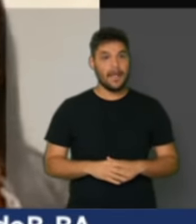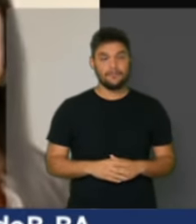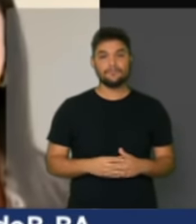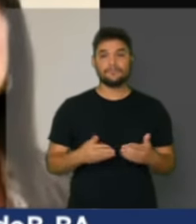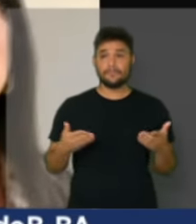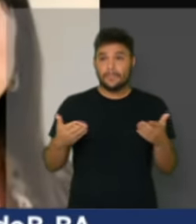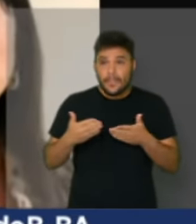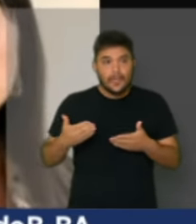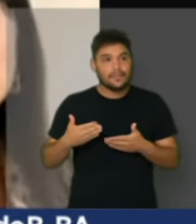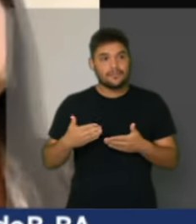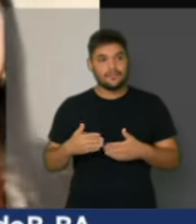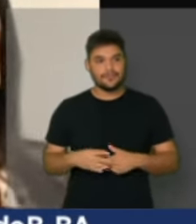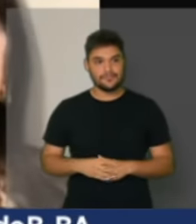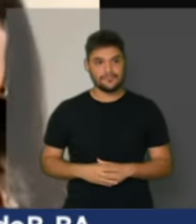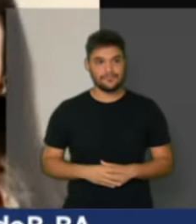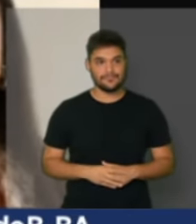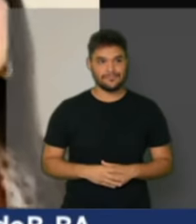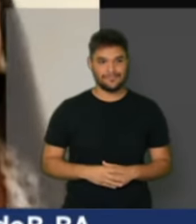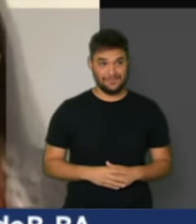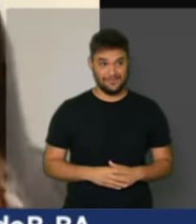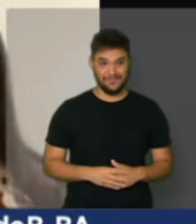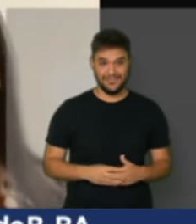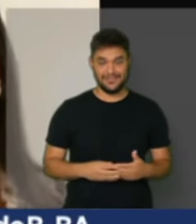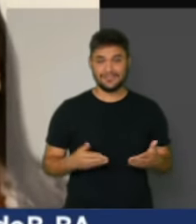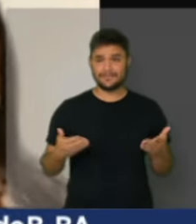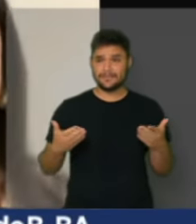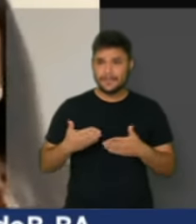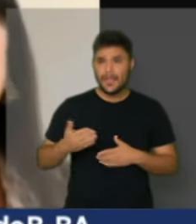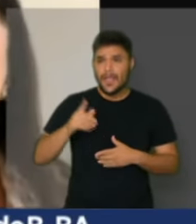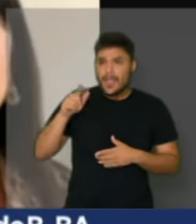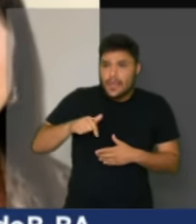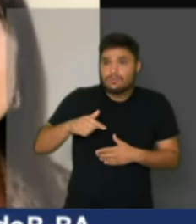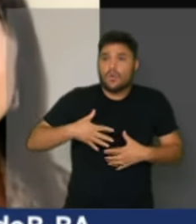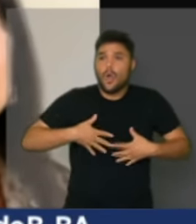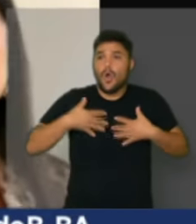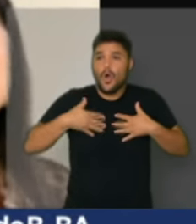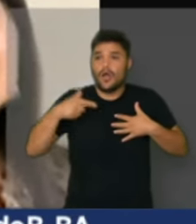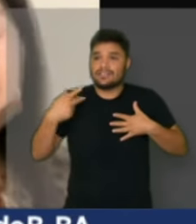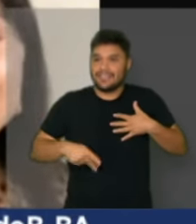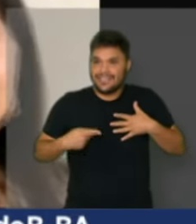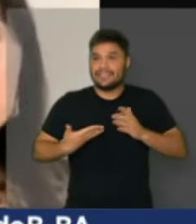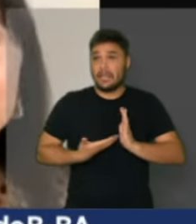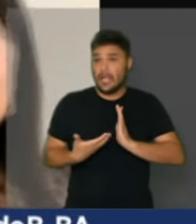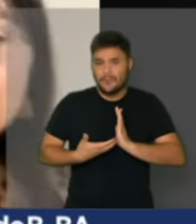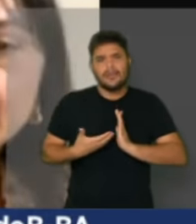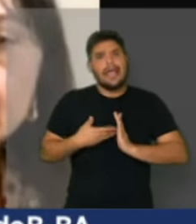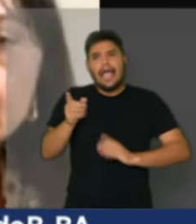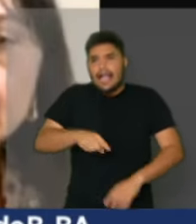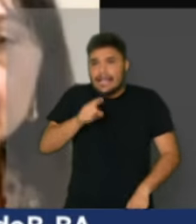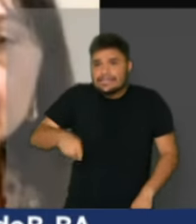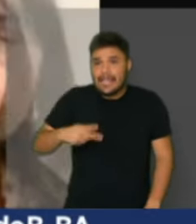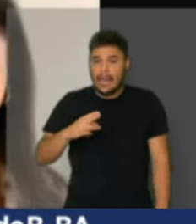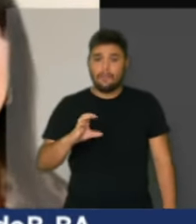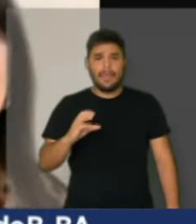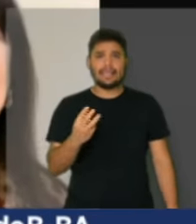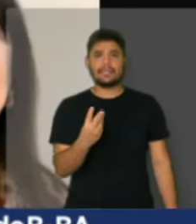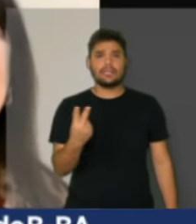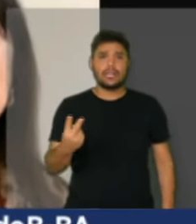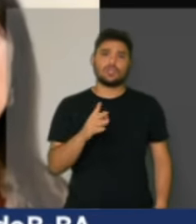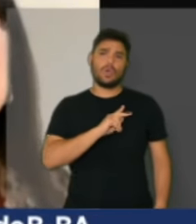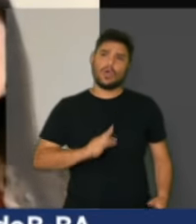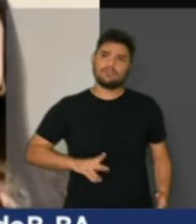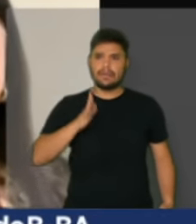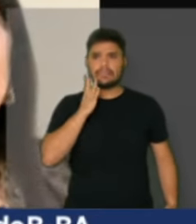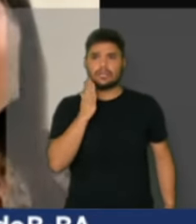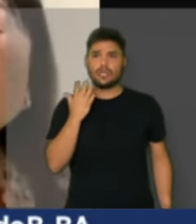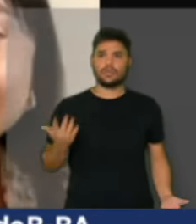nome dos servidores públicos que representam honrosamente nesta Casa cancela a PEC 32 presidente Arthur